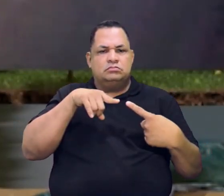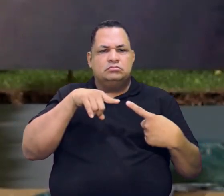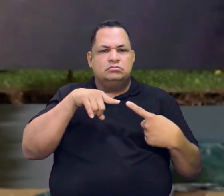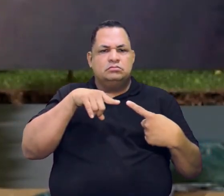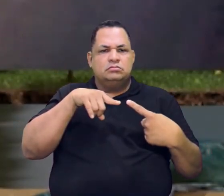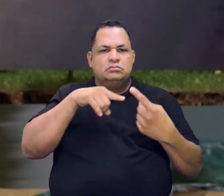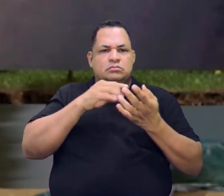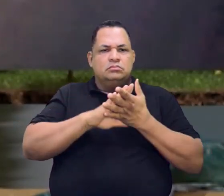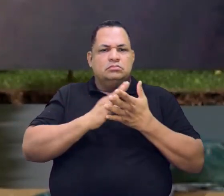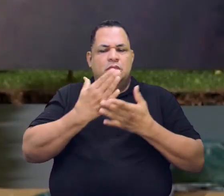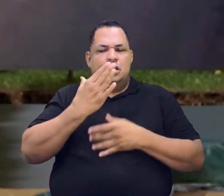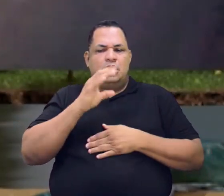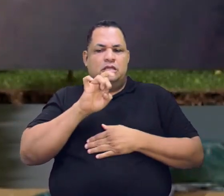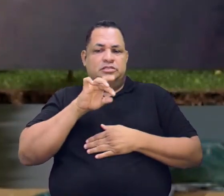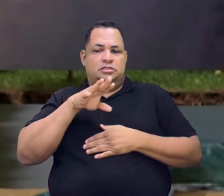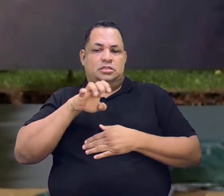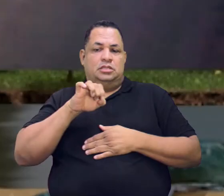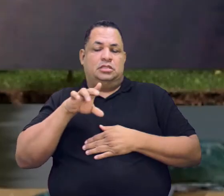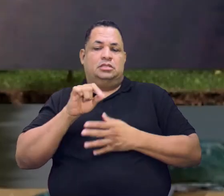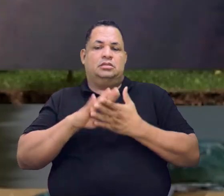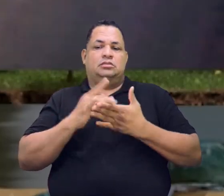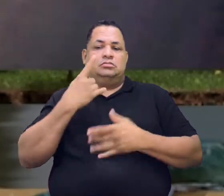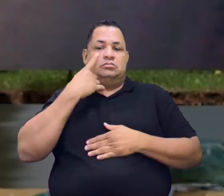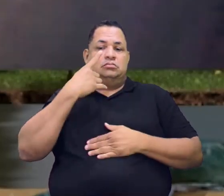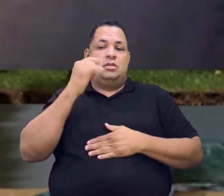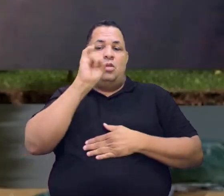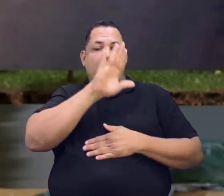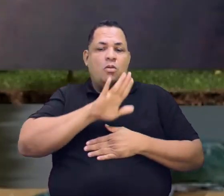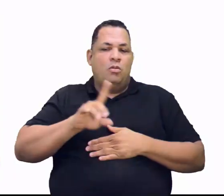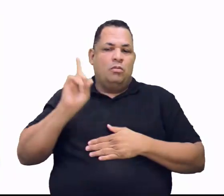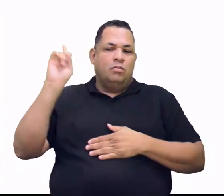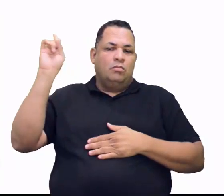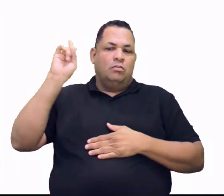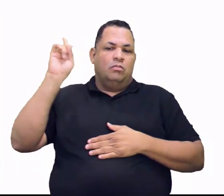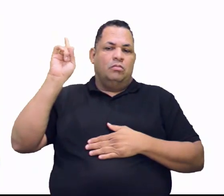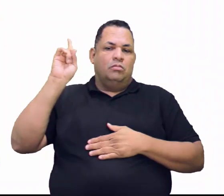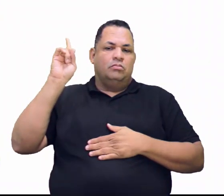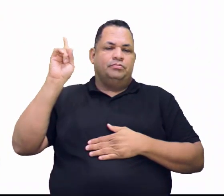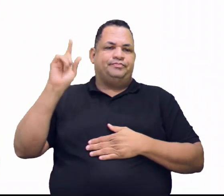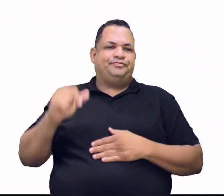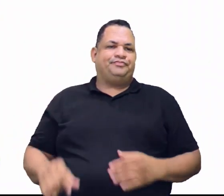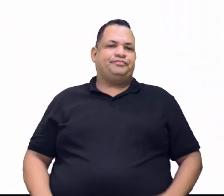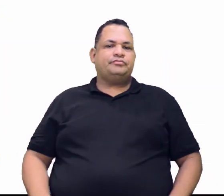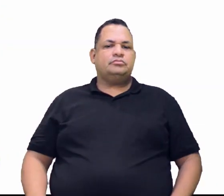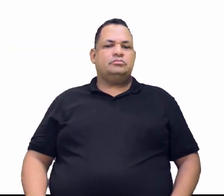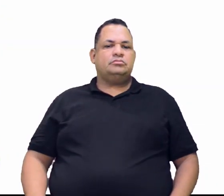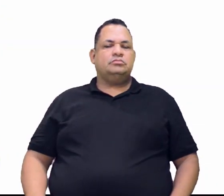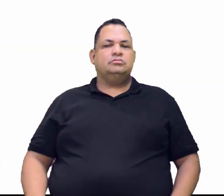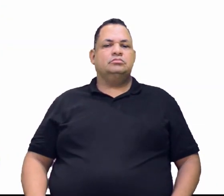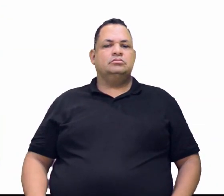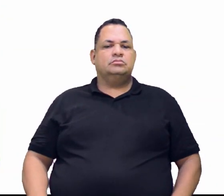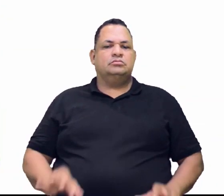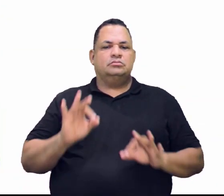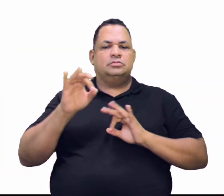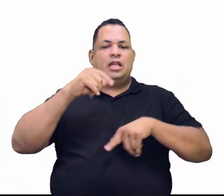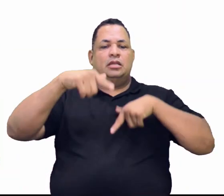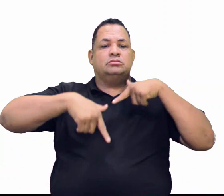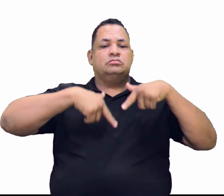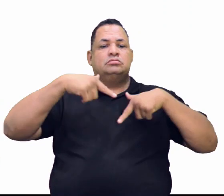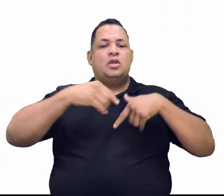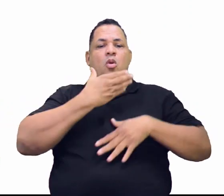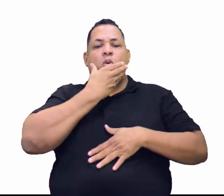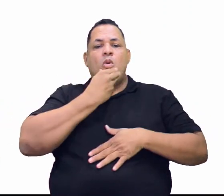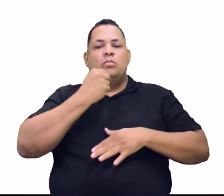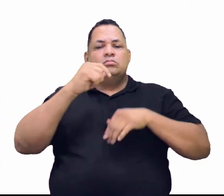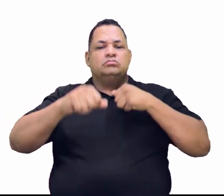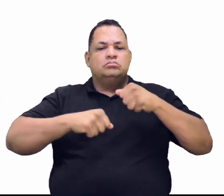questão da casterita. Então, olha só nessa imagem. Joga no quadro lá. Olha essa imagem dos caras trabalhando